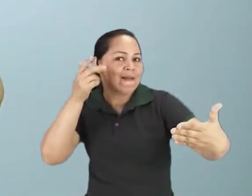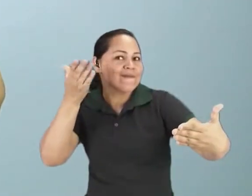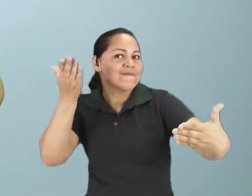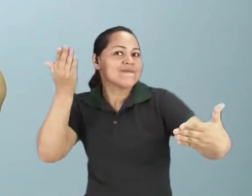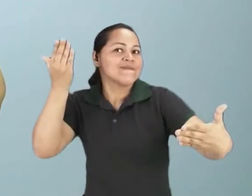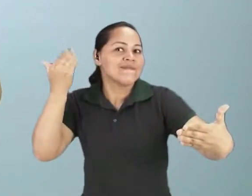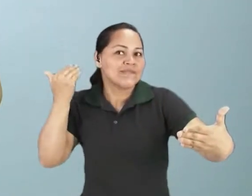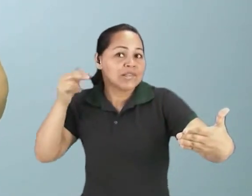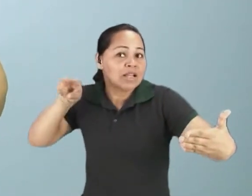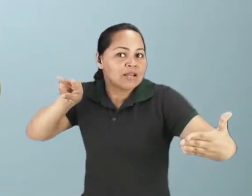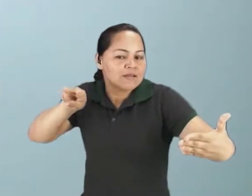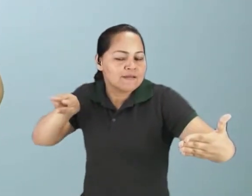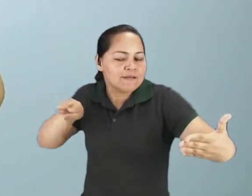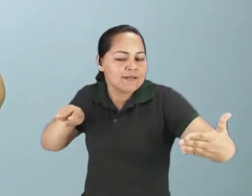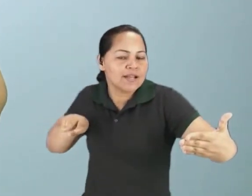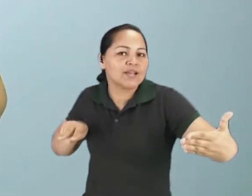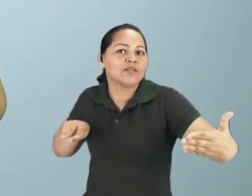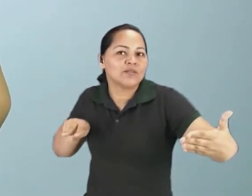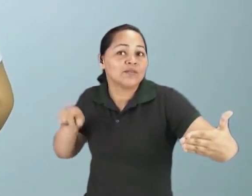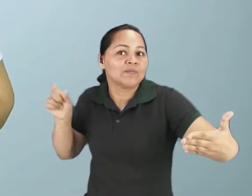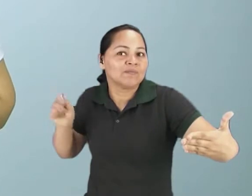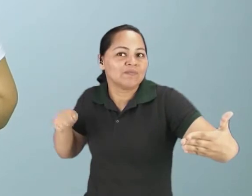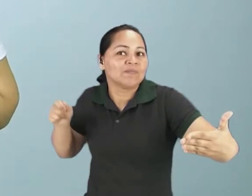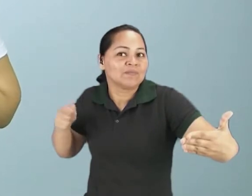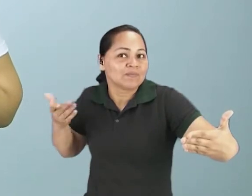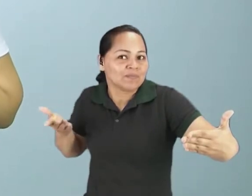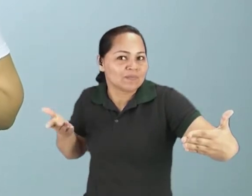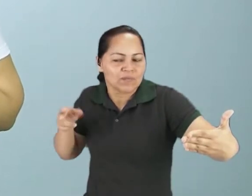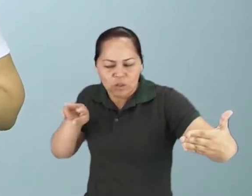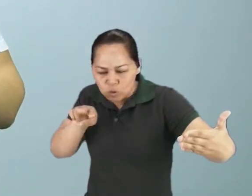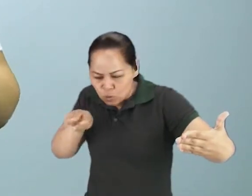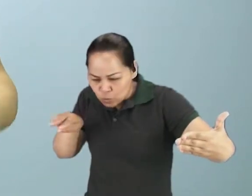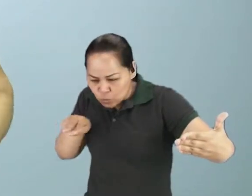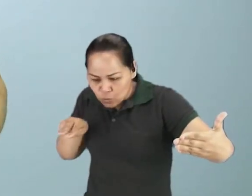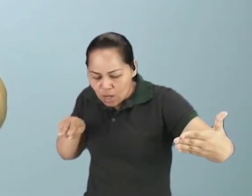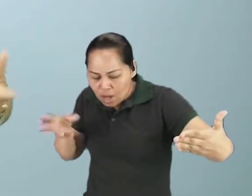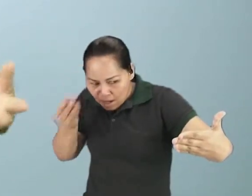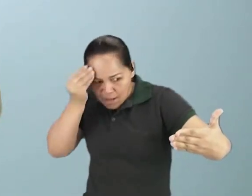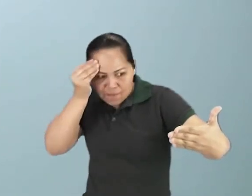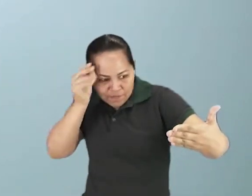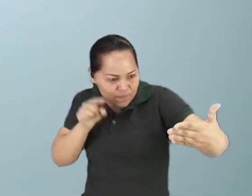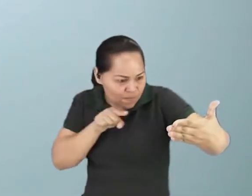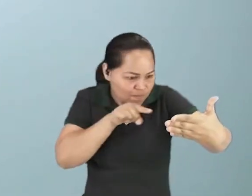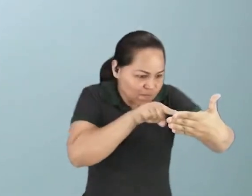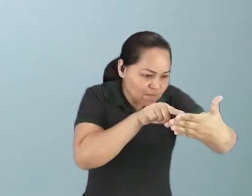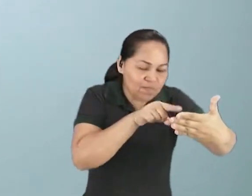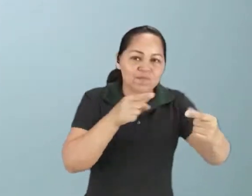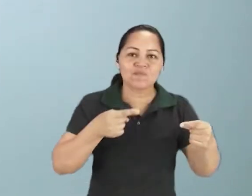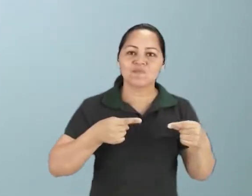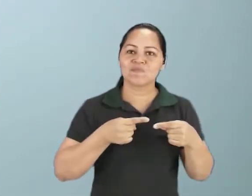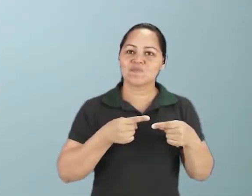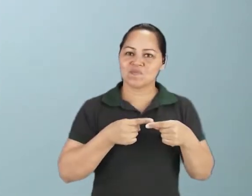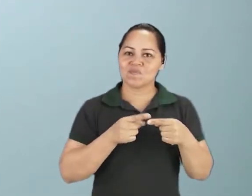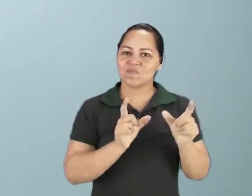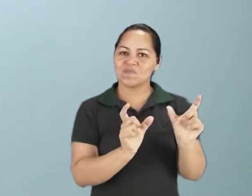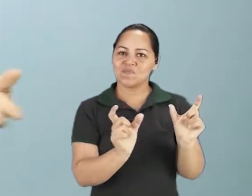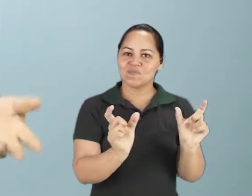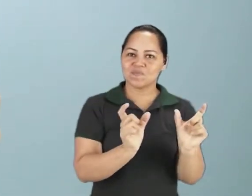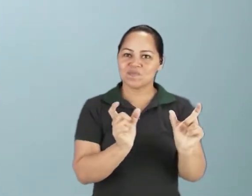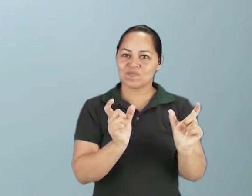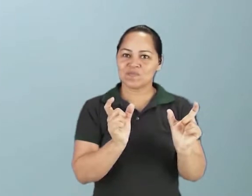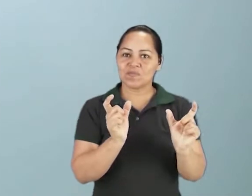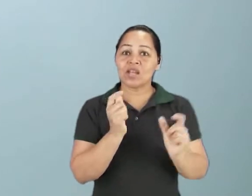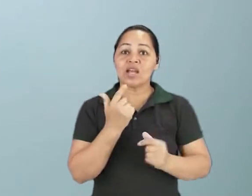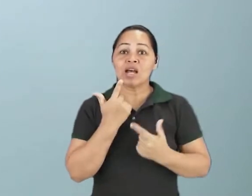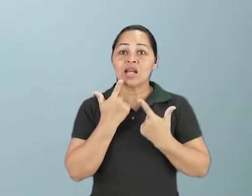bancas que constroem as provas dos vestibulares, tá? Principalmente nas provas de linguagem e códigos, que é